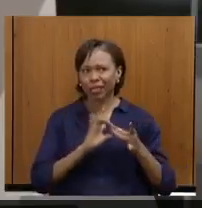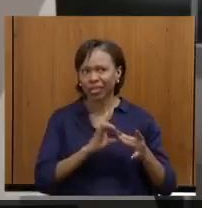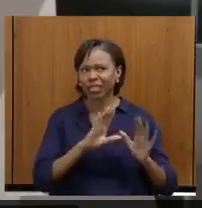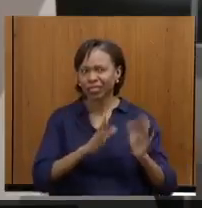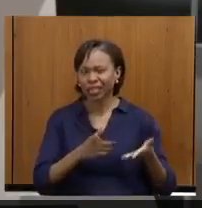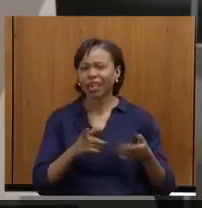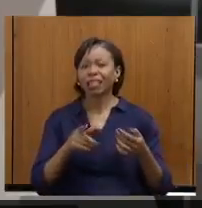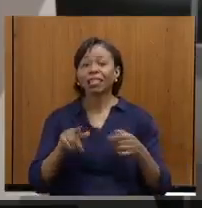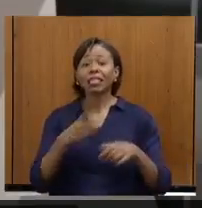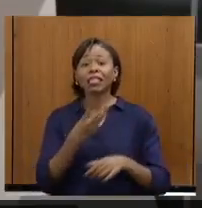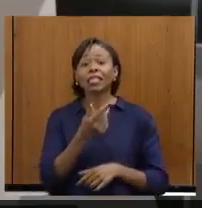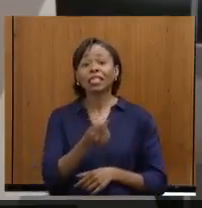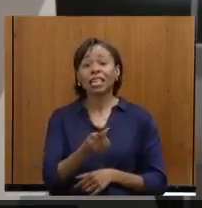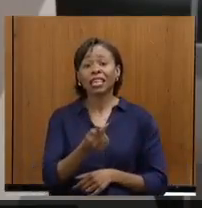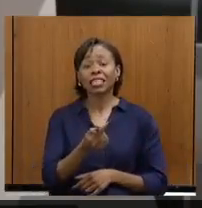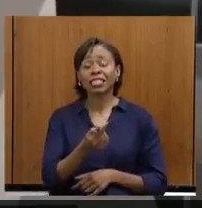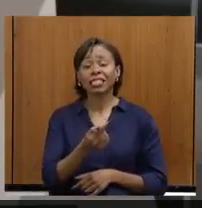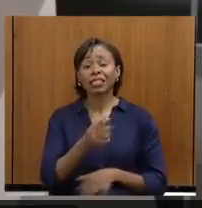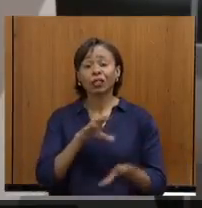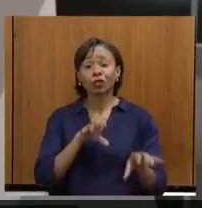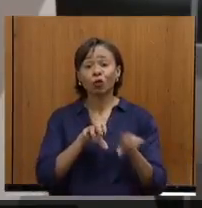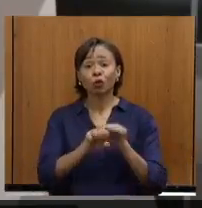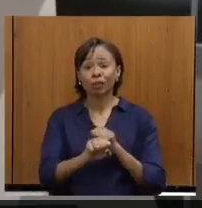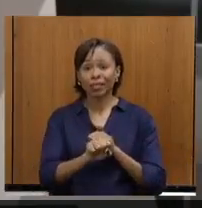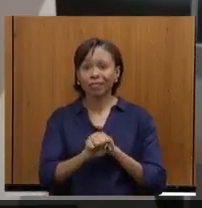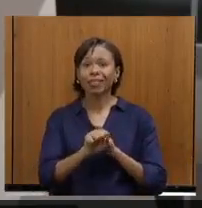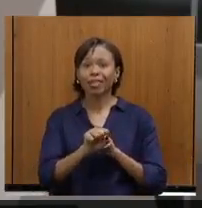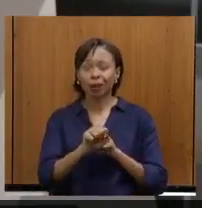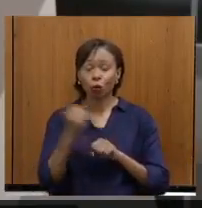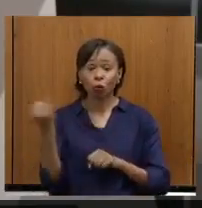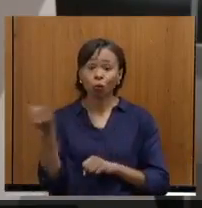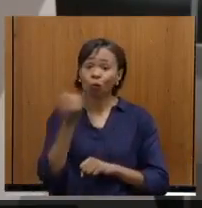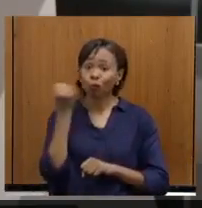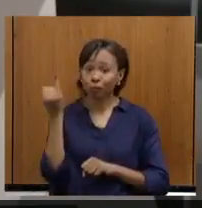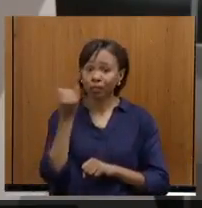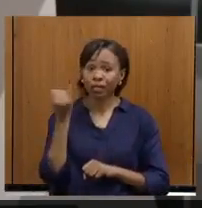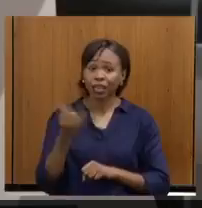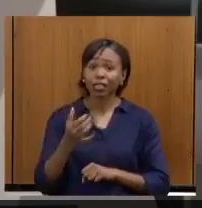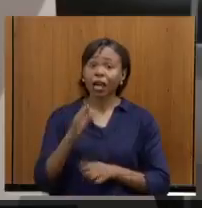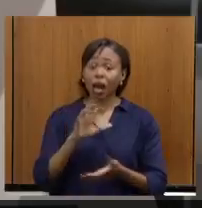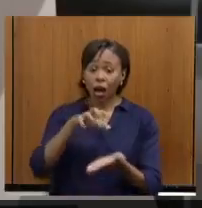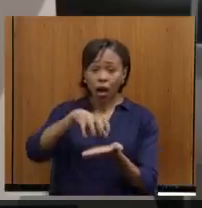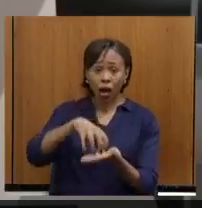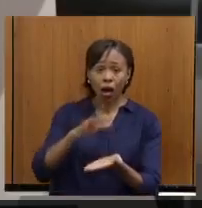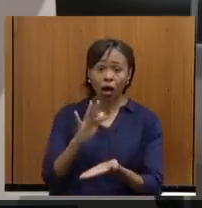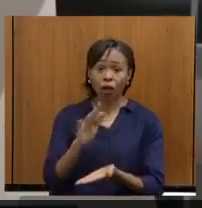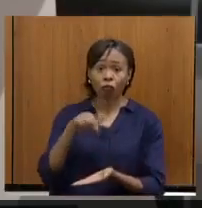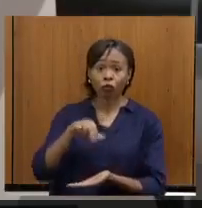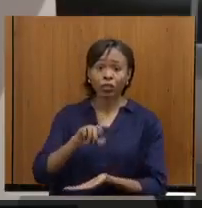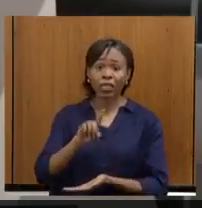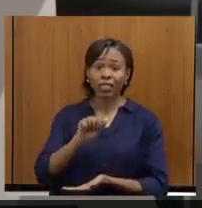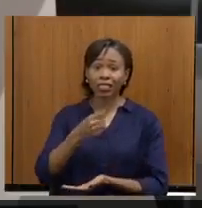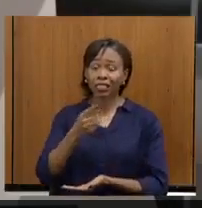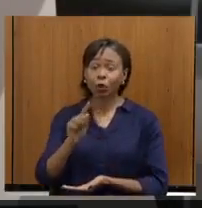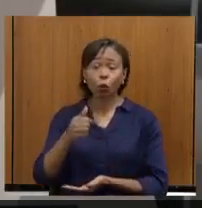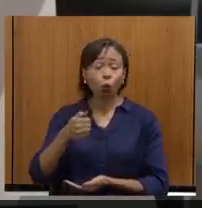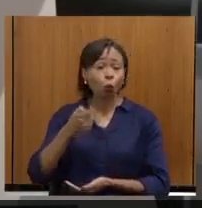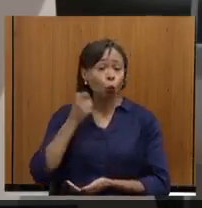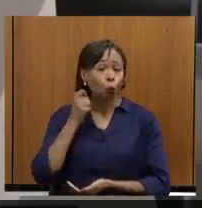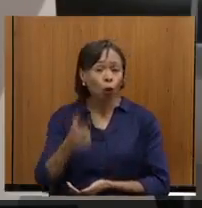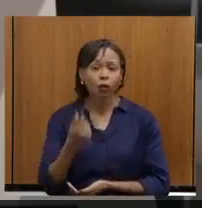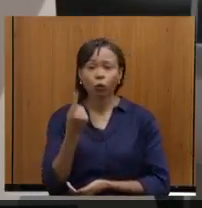mil participantes do Cefarte de formação. Isso é muito importante. A fundação, quase um milhão de pessoas